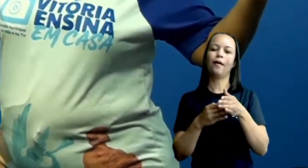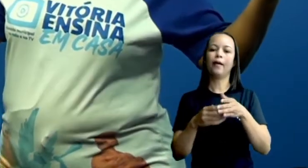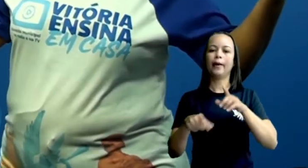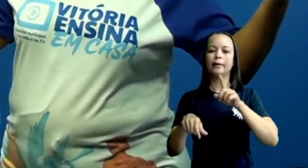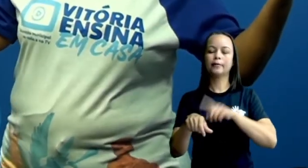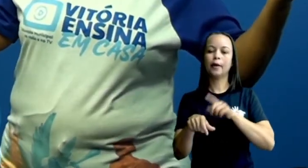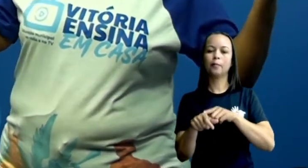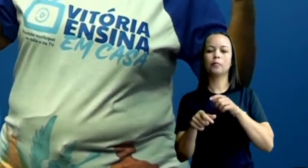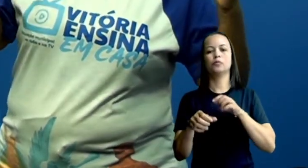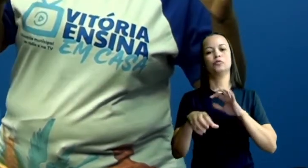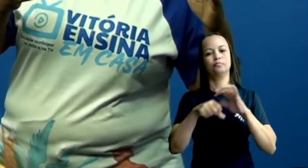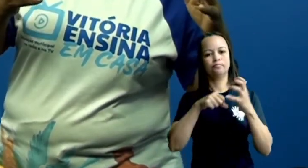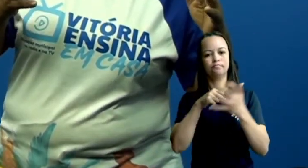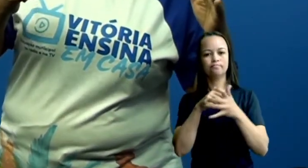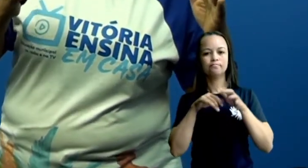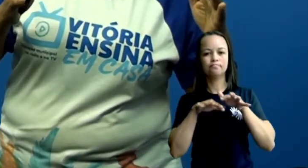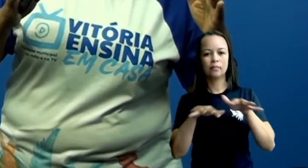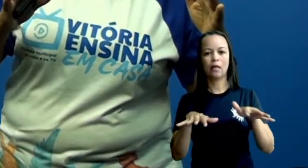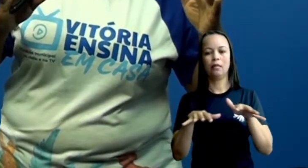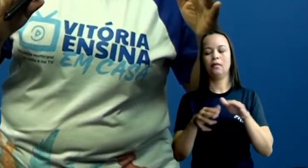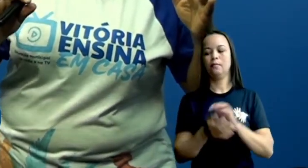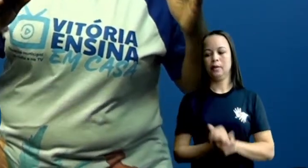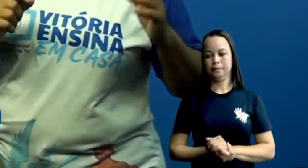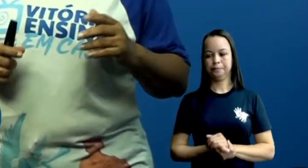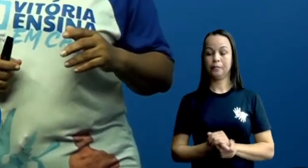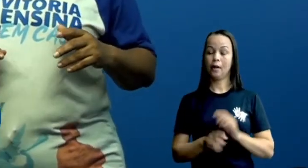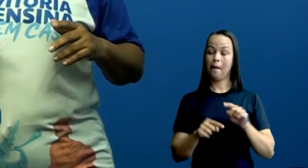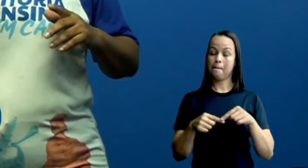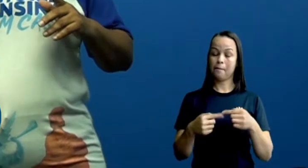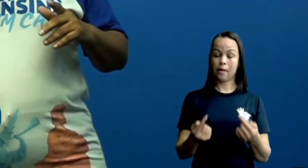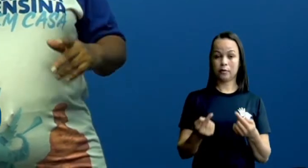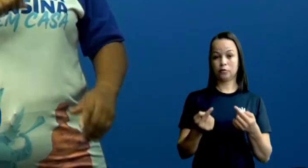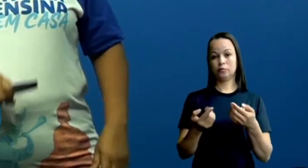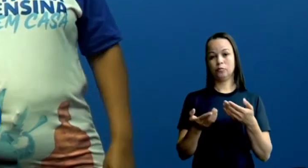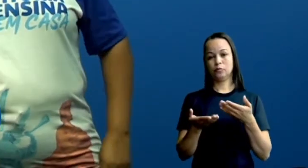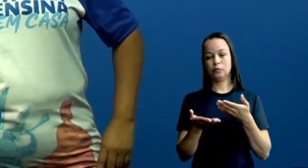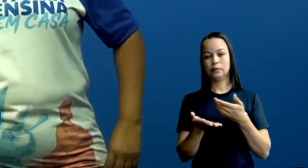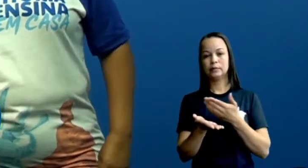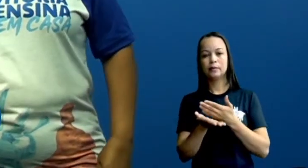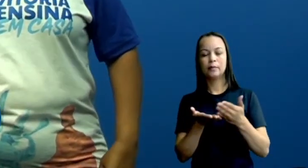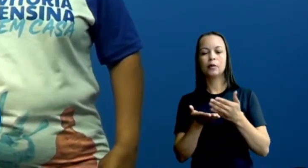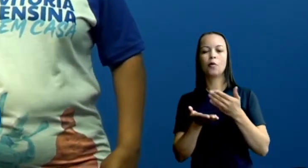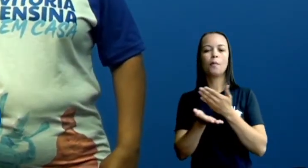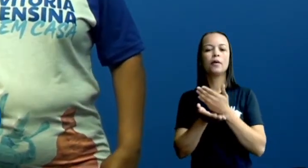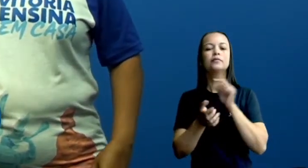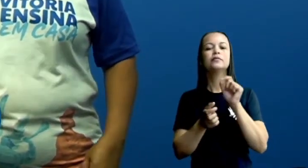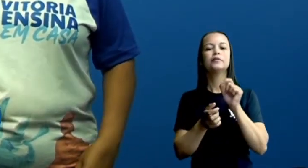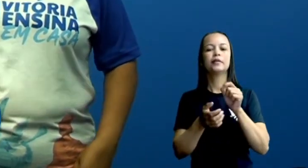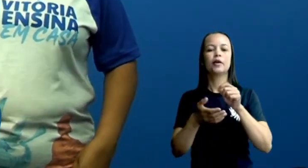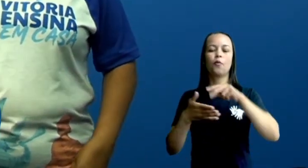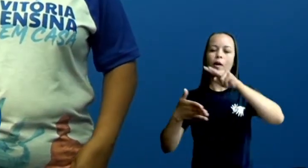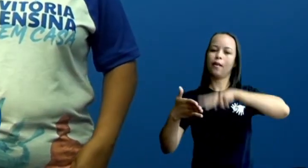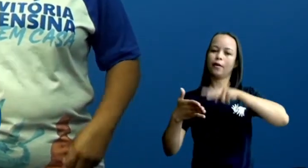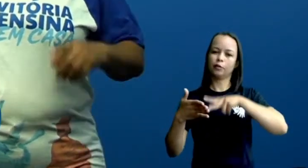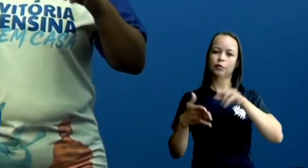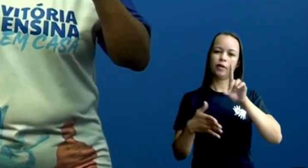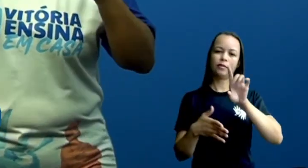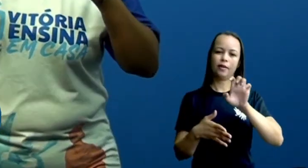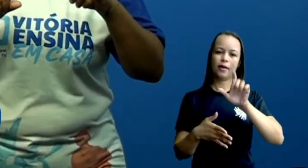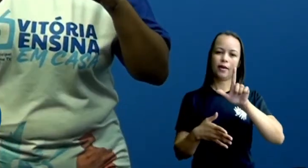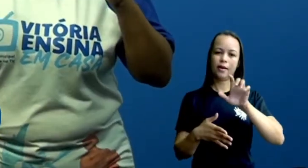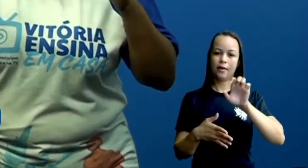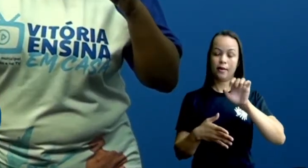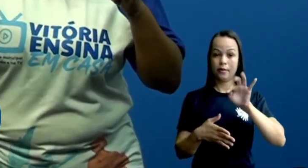como sempre, a gente começa com a nossa leitura de leite. Só que hoje vai ser diferente. Por quê, professora?